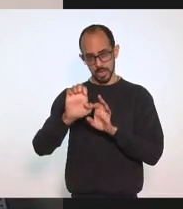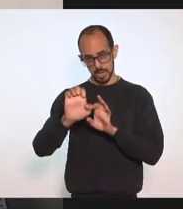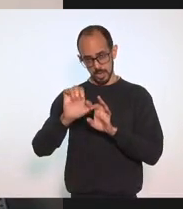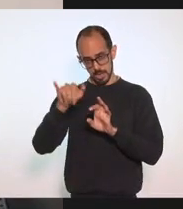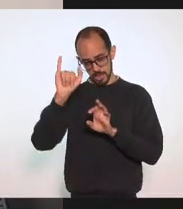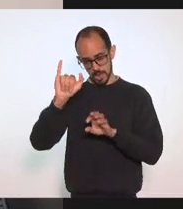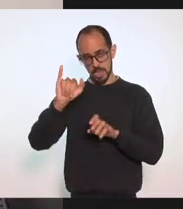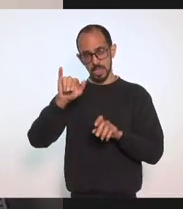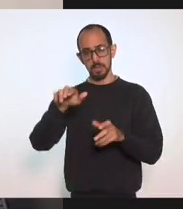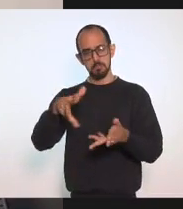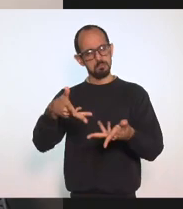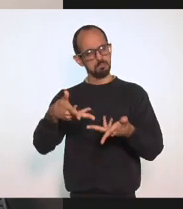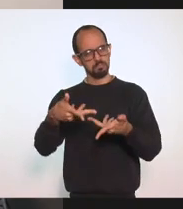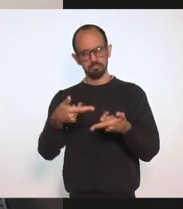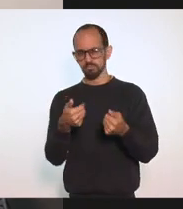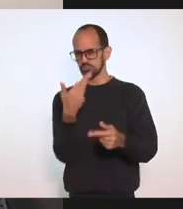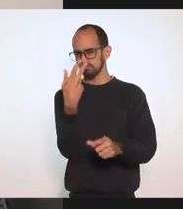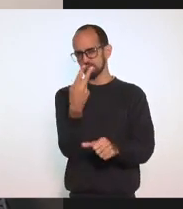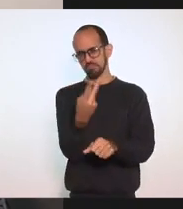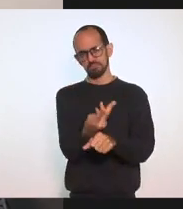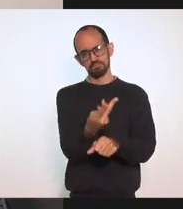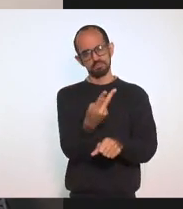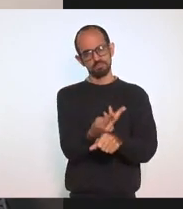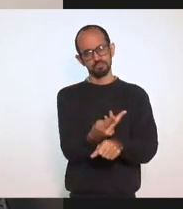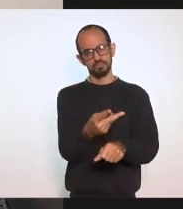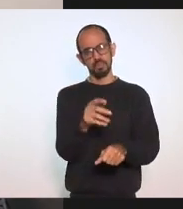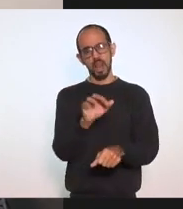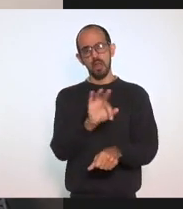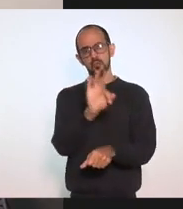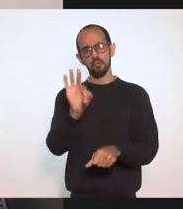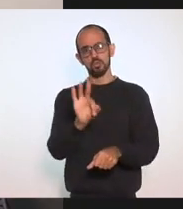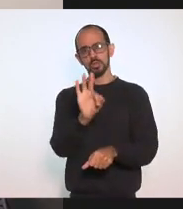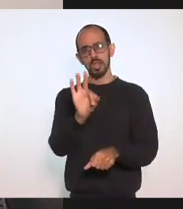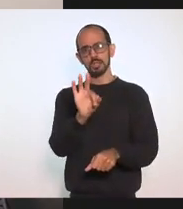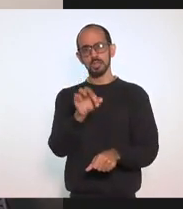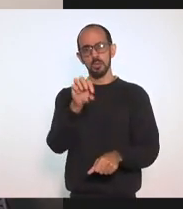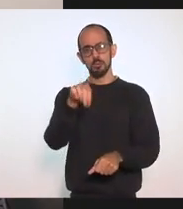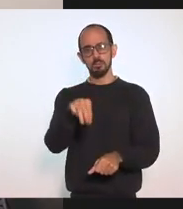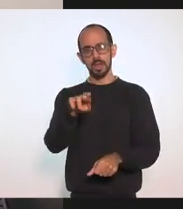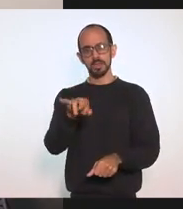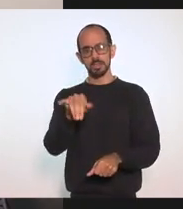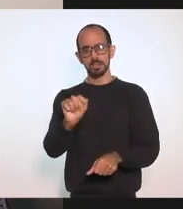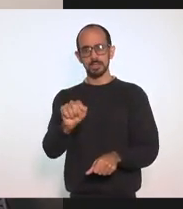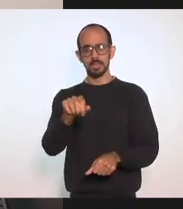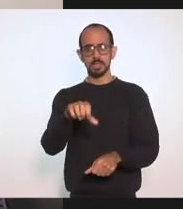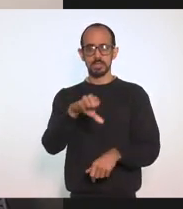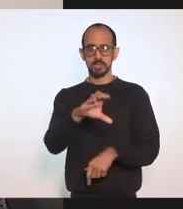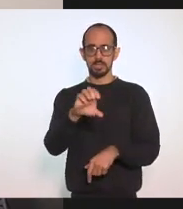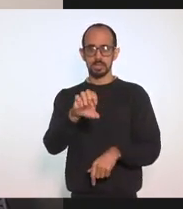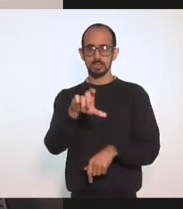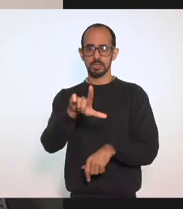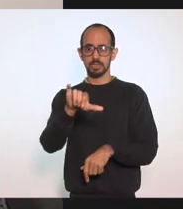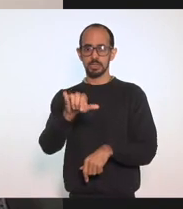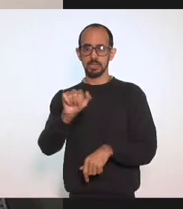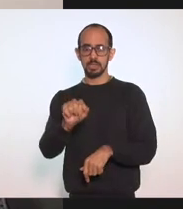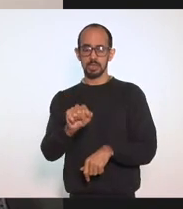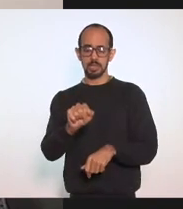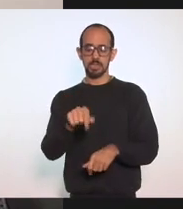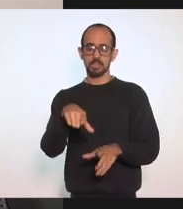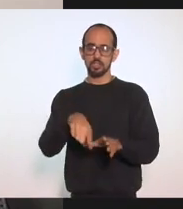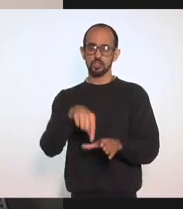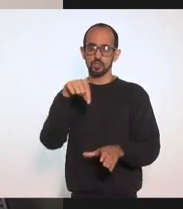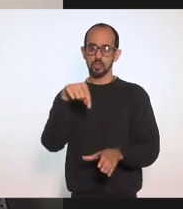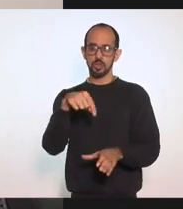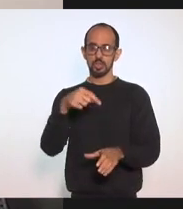Premiadas Pela Fundação Maria Cecília Souto Que desde 2007 Elegeu A primeira